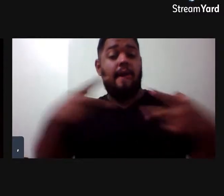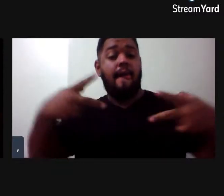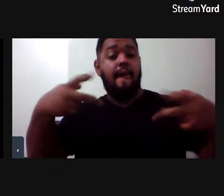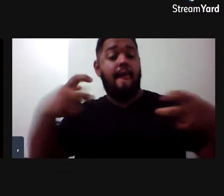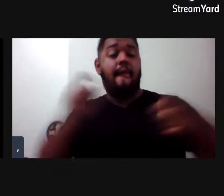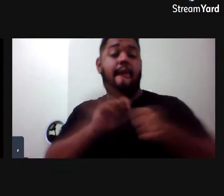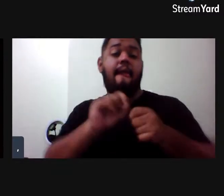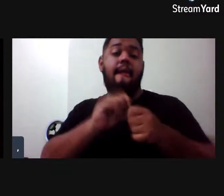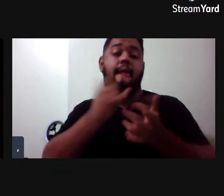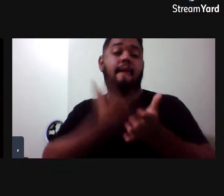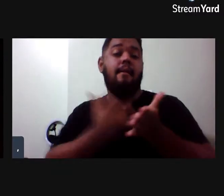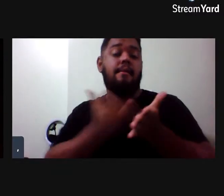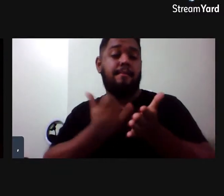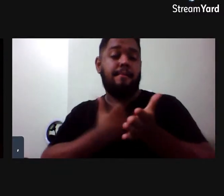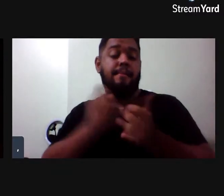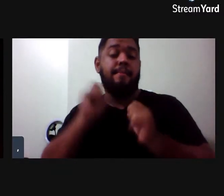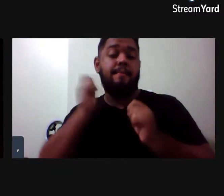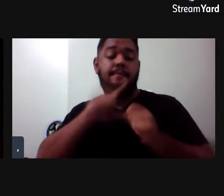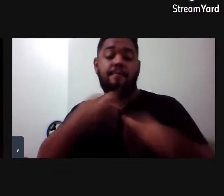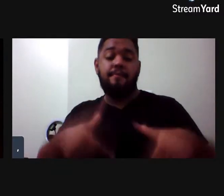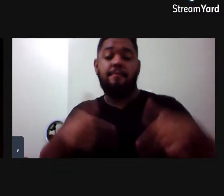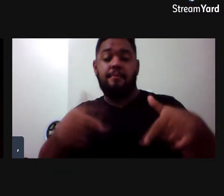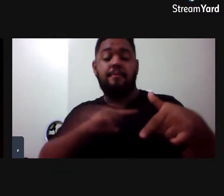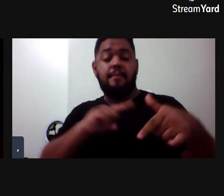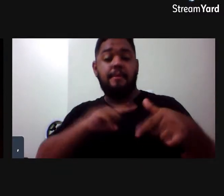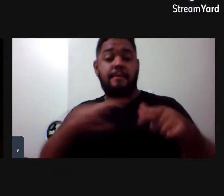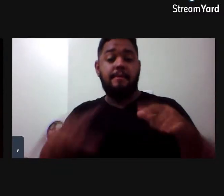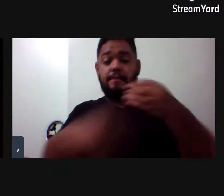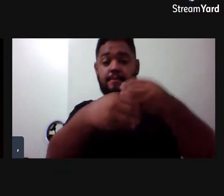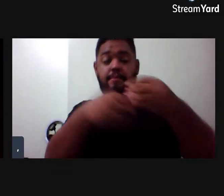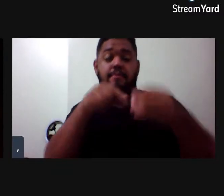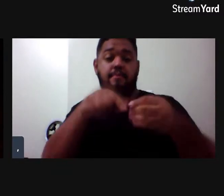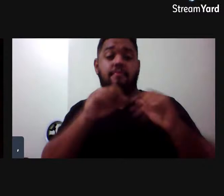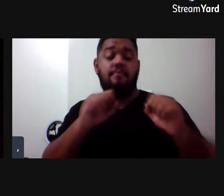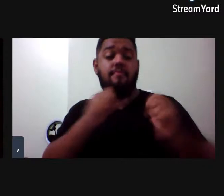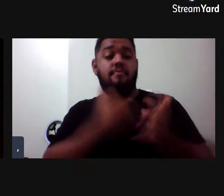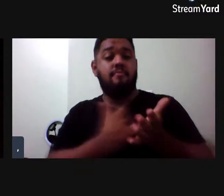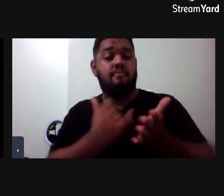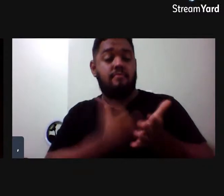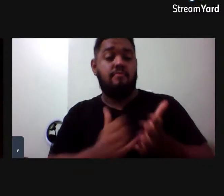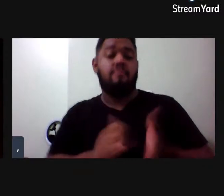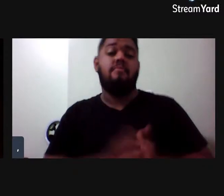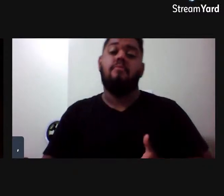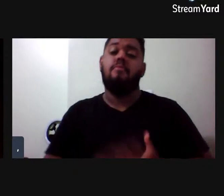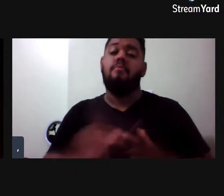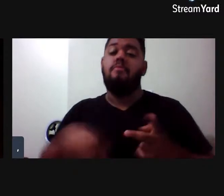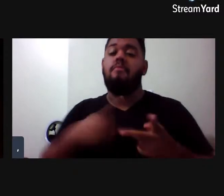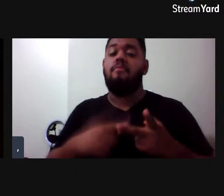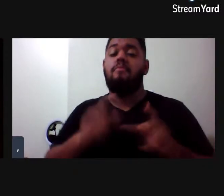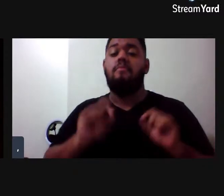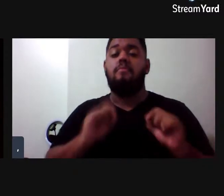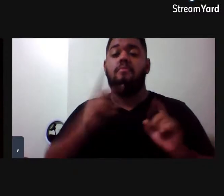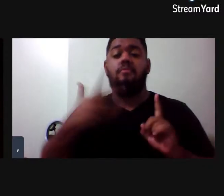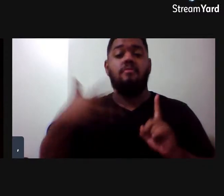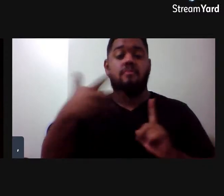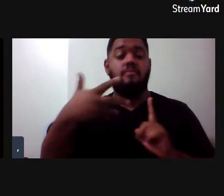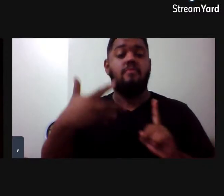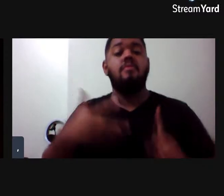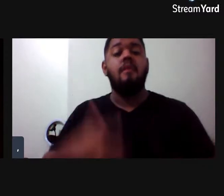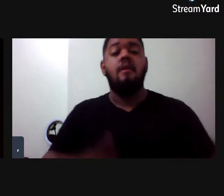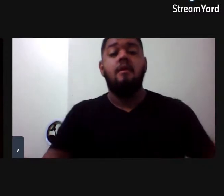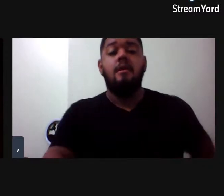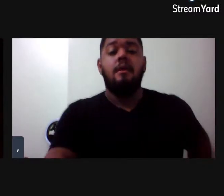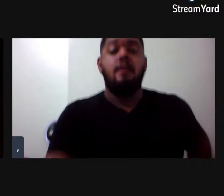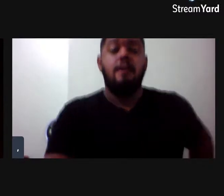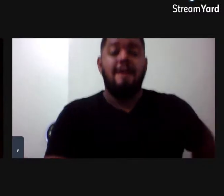a lista de frequência já está aqui nos comentários. E a próxima palestra, o próximo palestrante é o